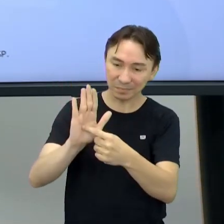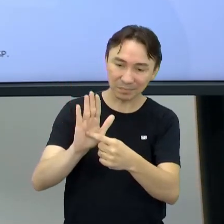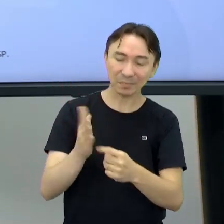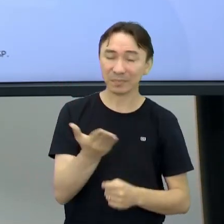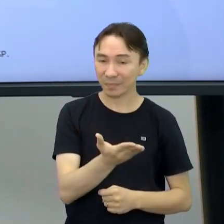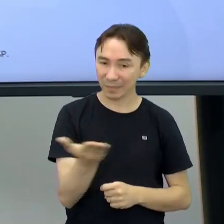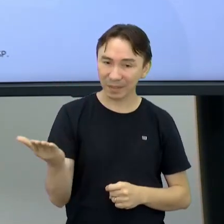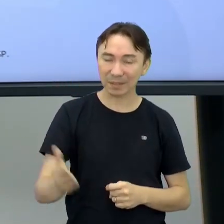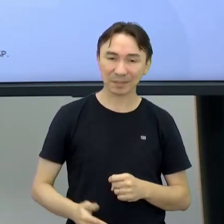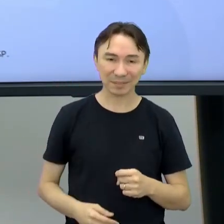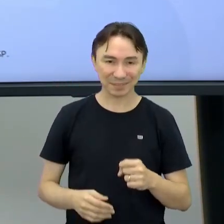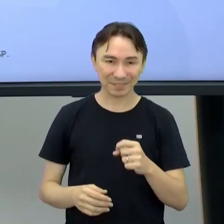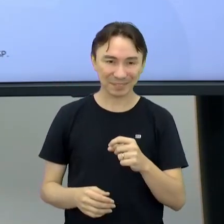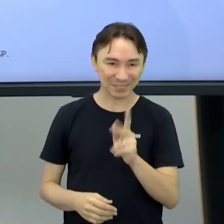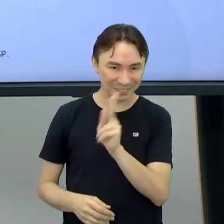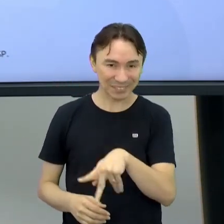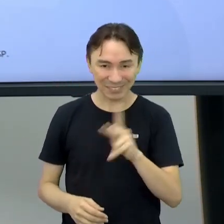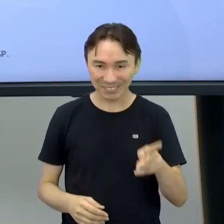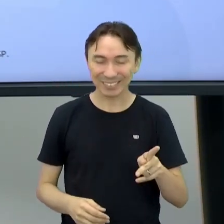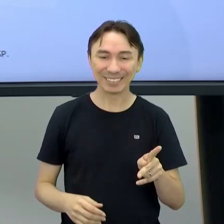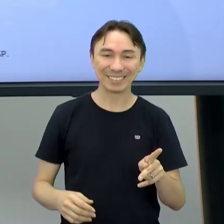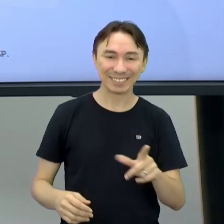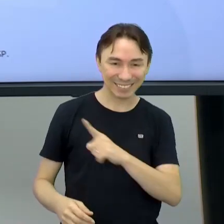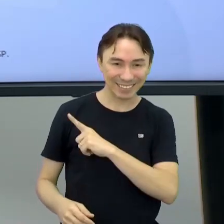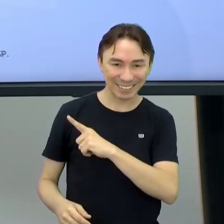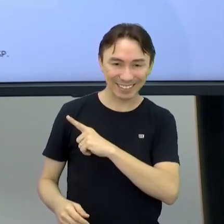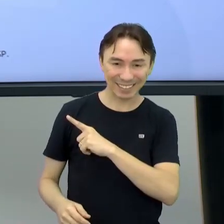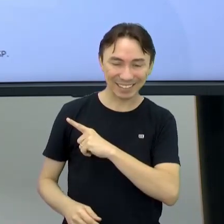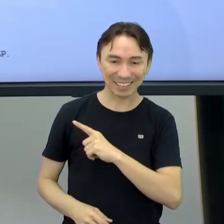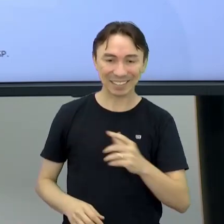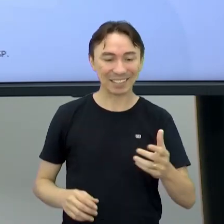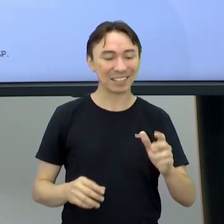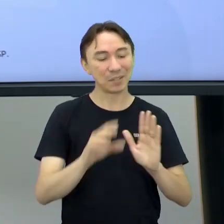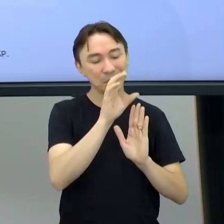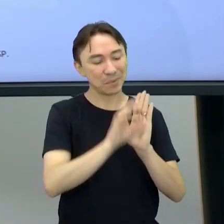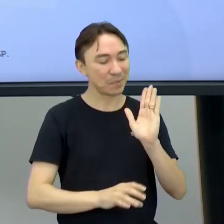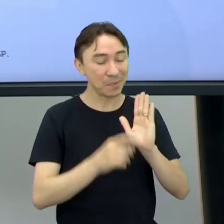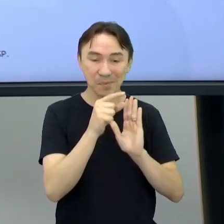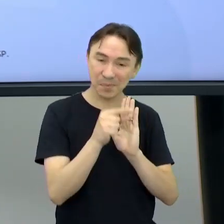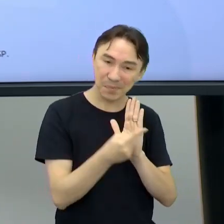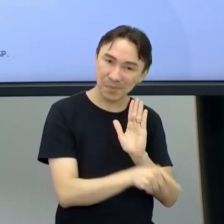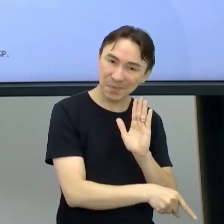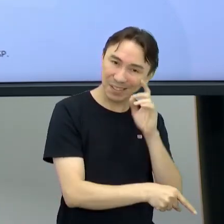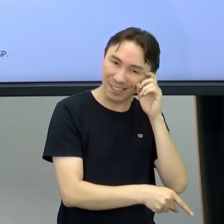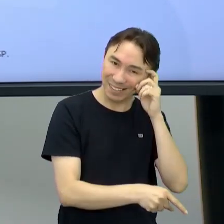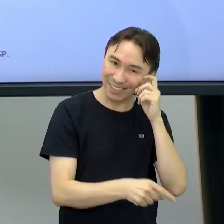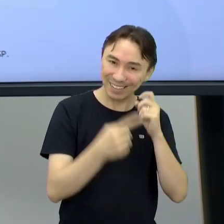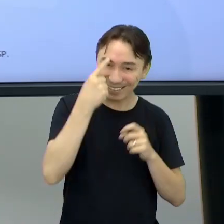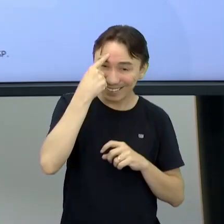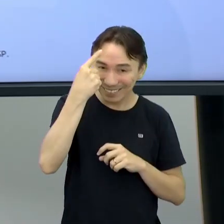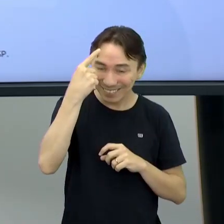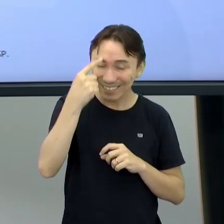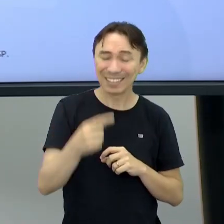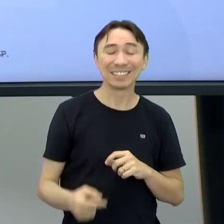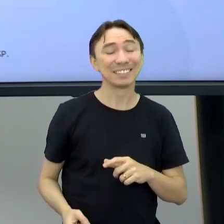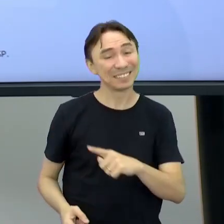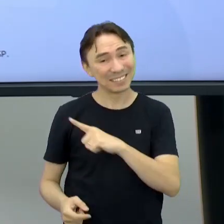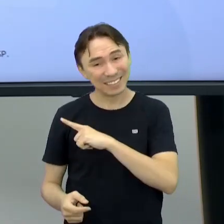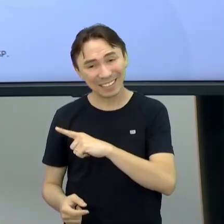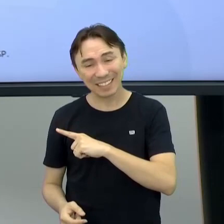aprofundamento Que tinha muito a ver com a procura desse aprofundamento Em relação ao